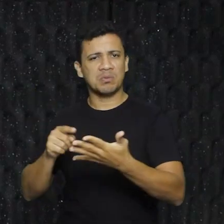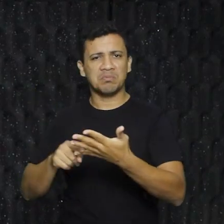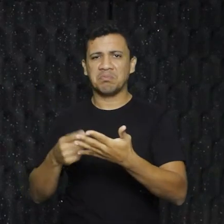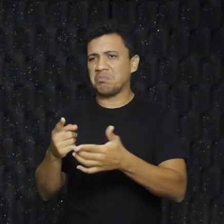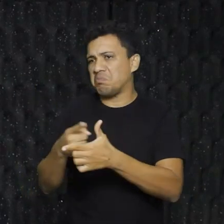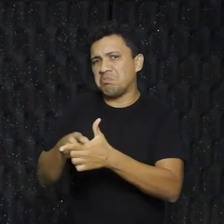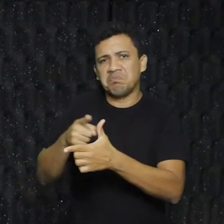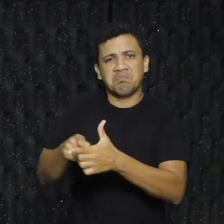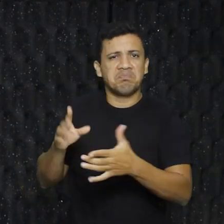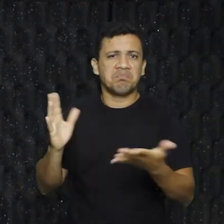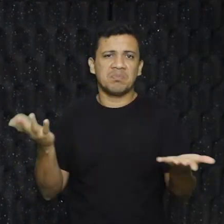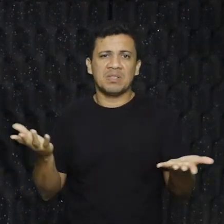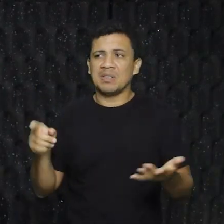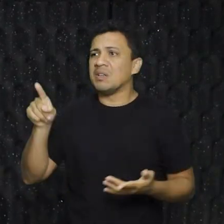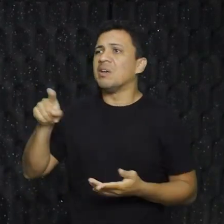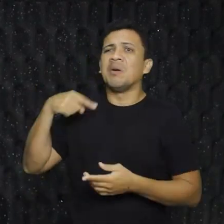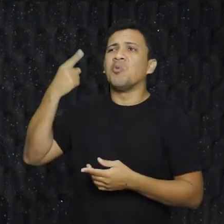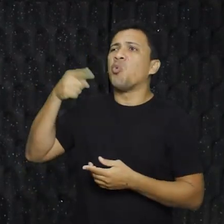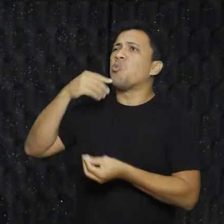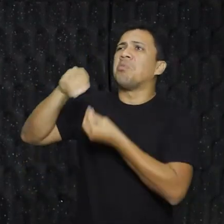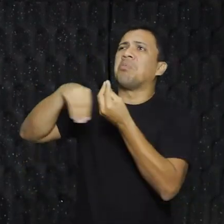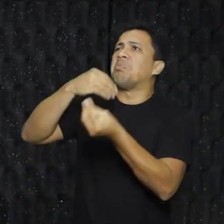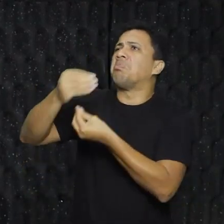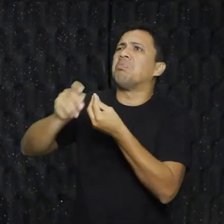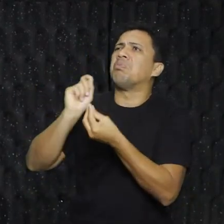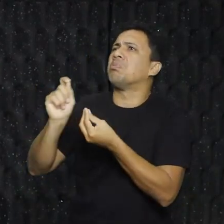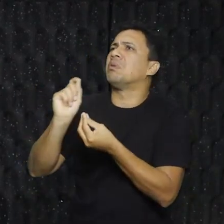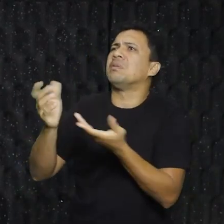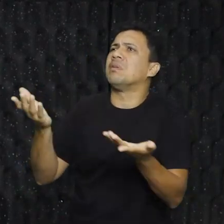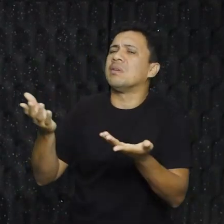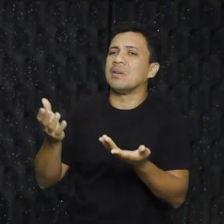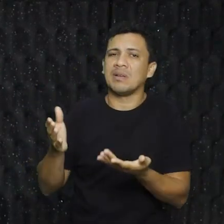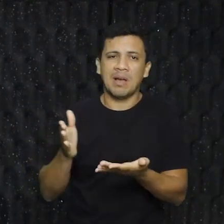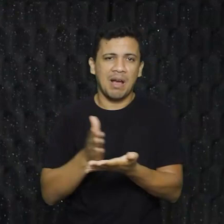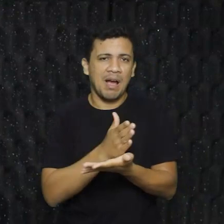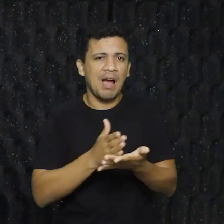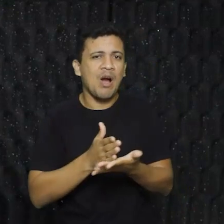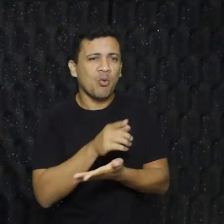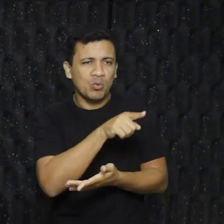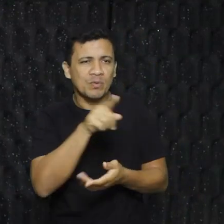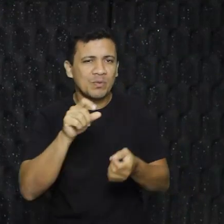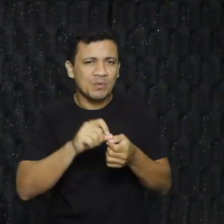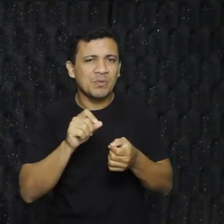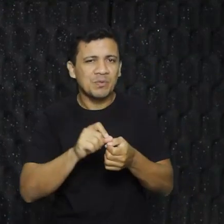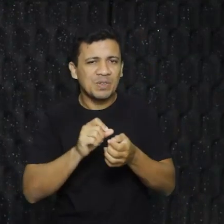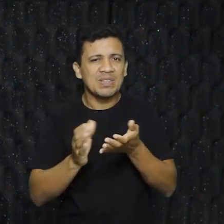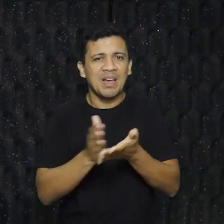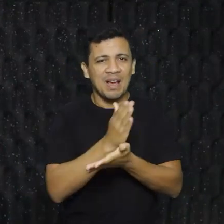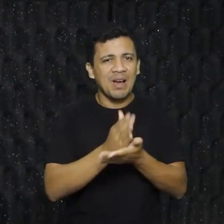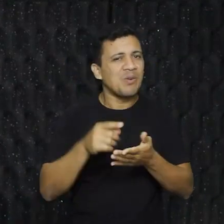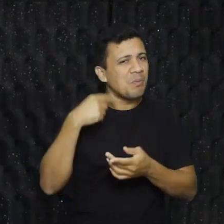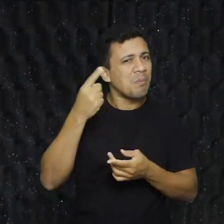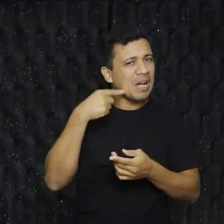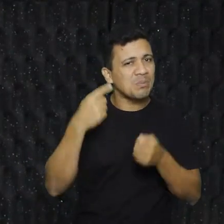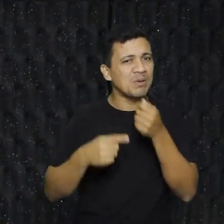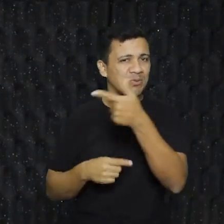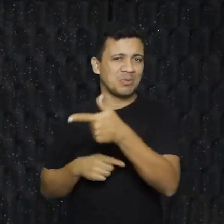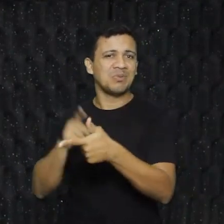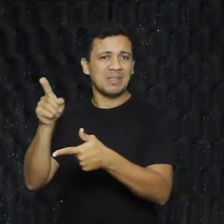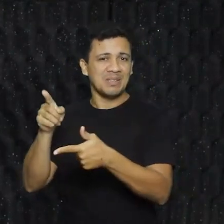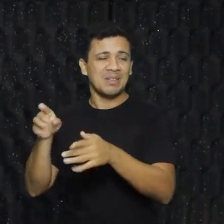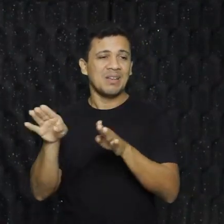situação. Mas, professor, que loucura é essa? Caramba! Alguns de vocês fazem coisas na representação até mais malucas do que isso e